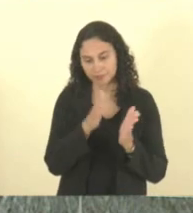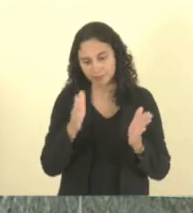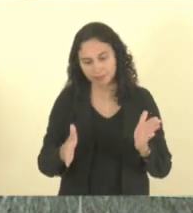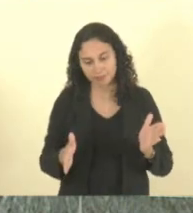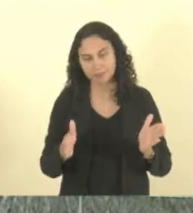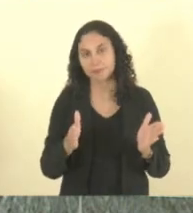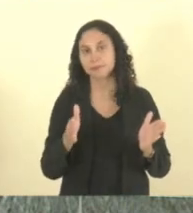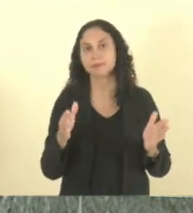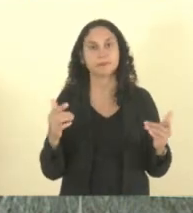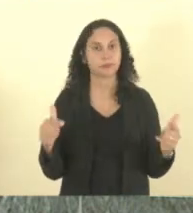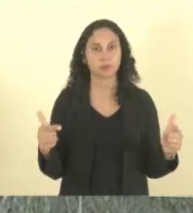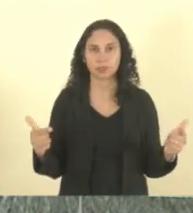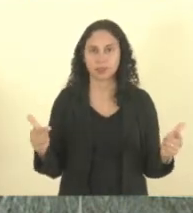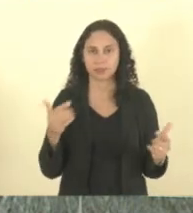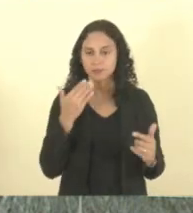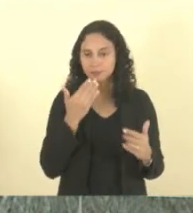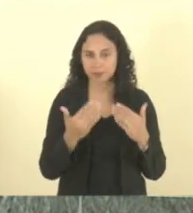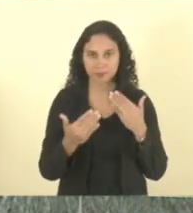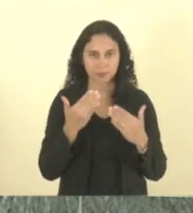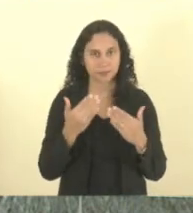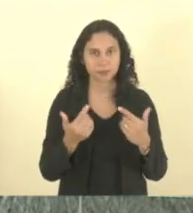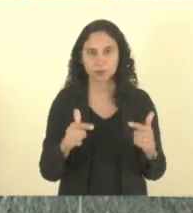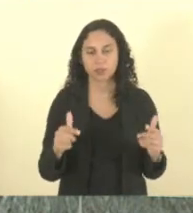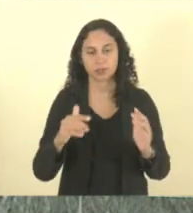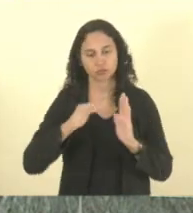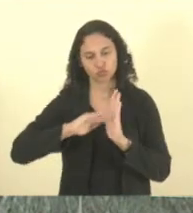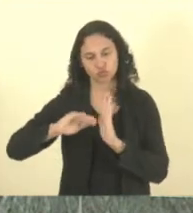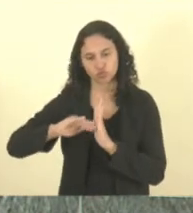não tivemos proposições baixadas de pauta.